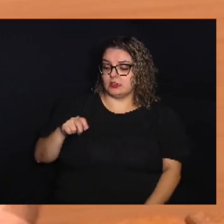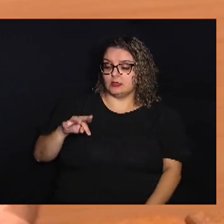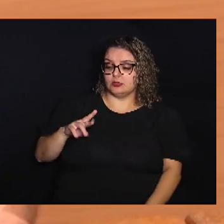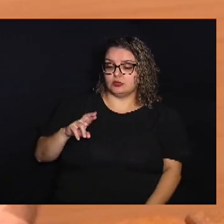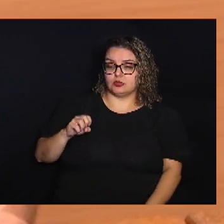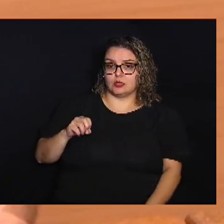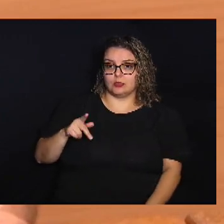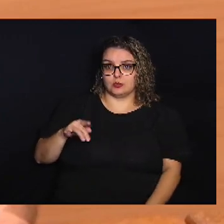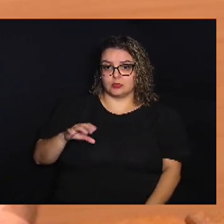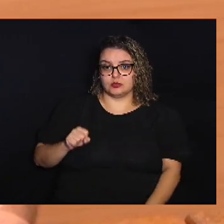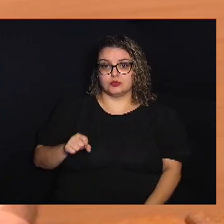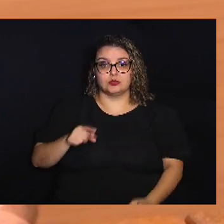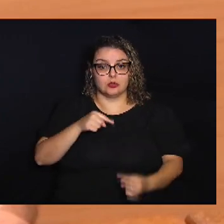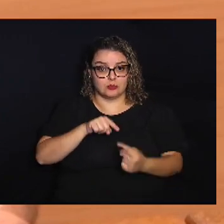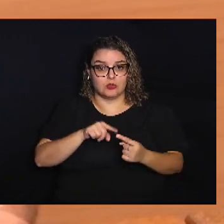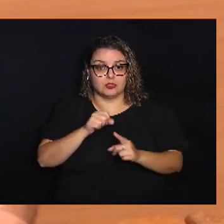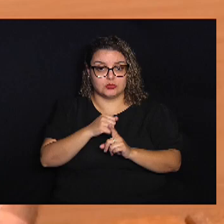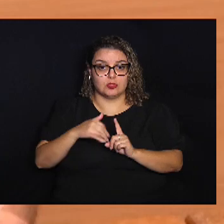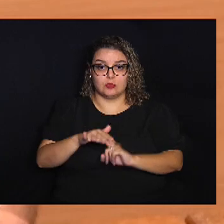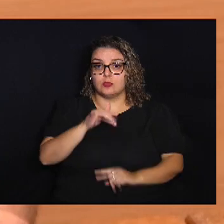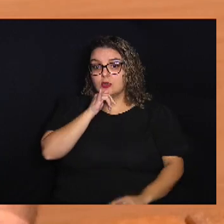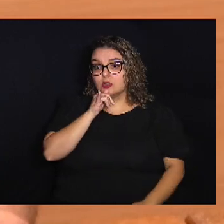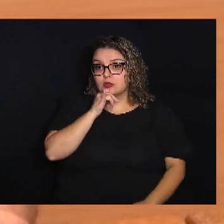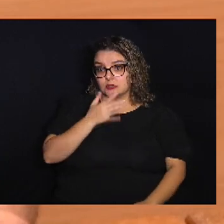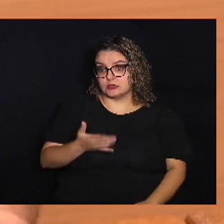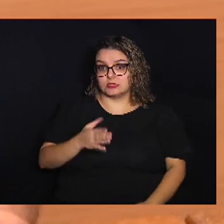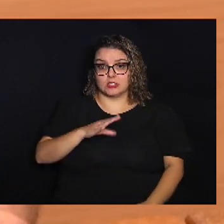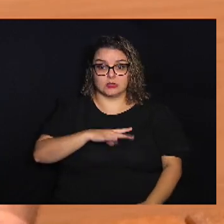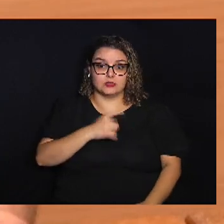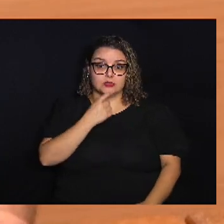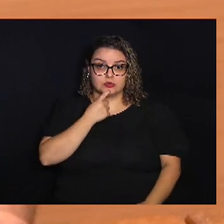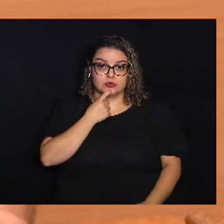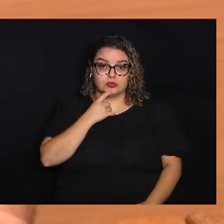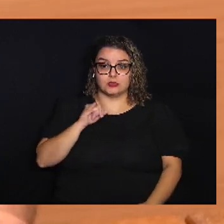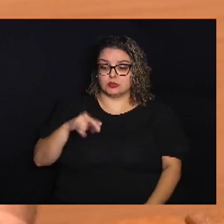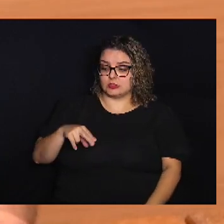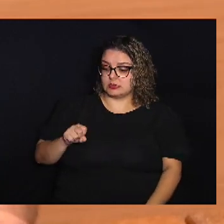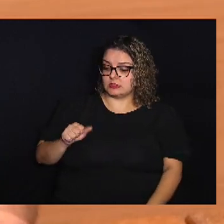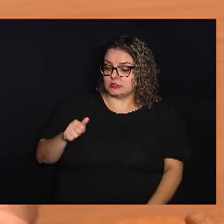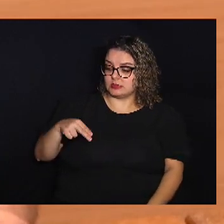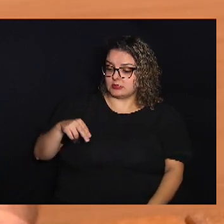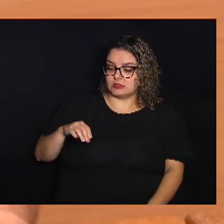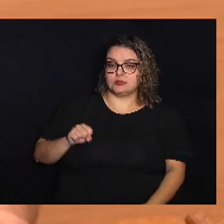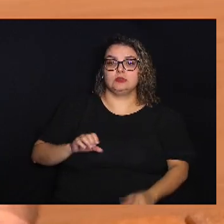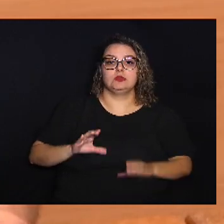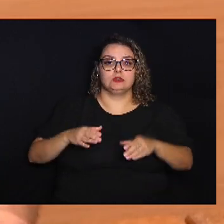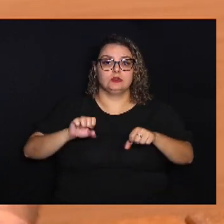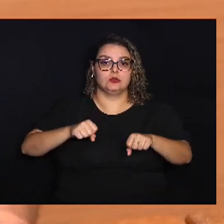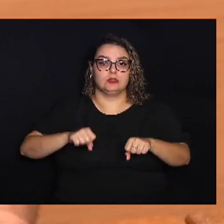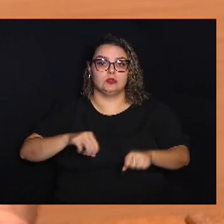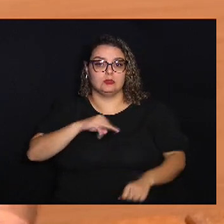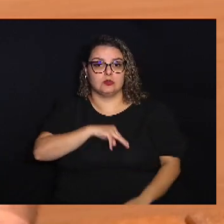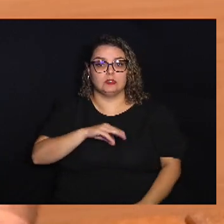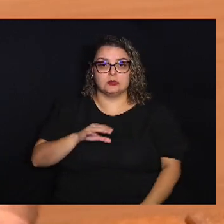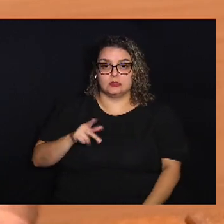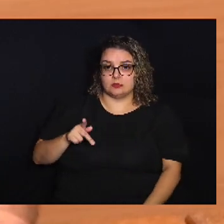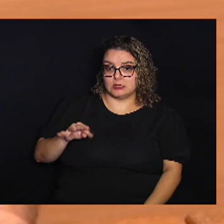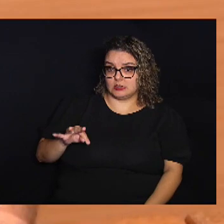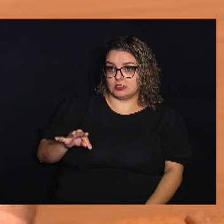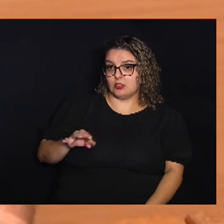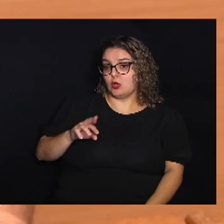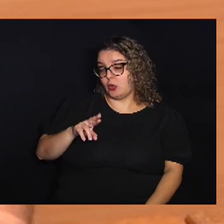objetivos sociais É o caso, por exemplo, na cidade de Campinas Do Insanos Motoclube Da Motomissão CPE Do Rota da Cruz